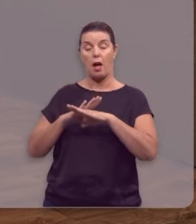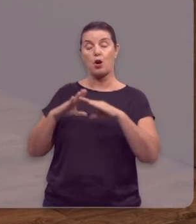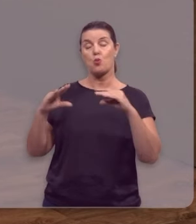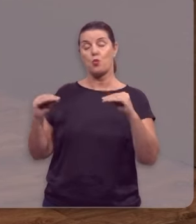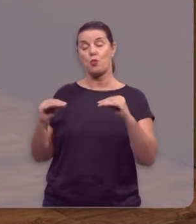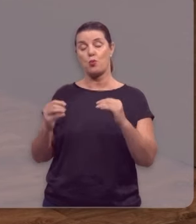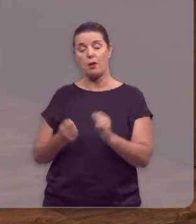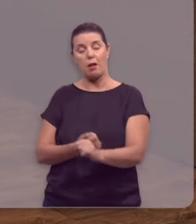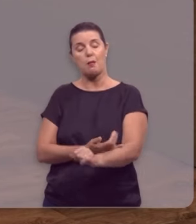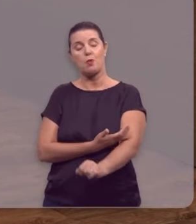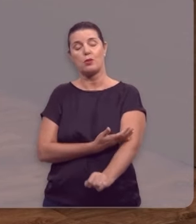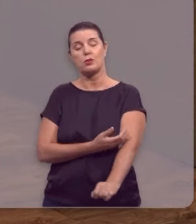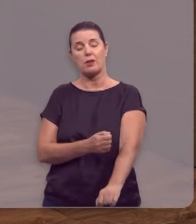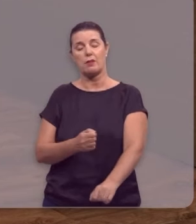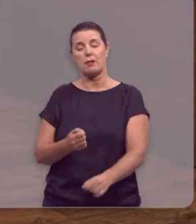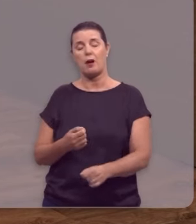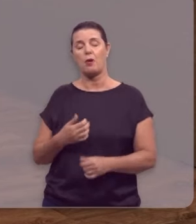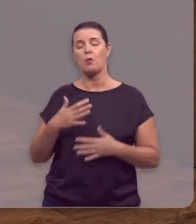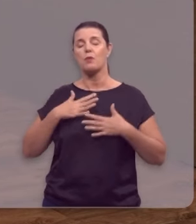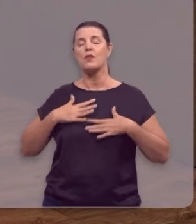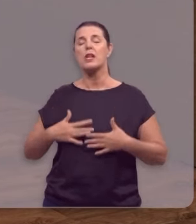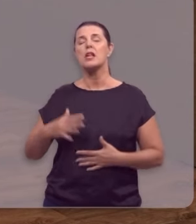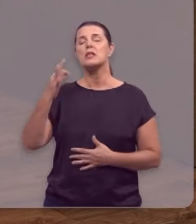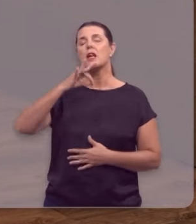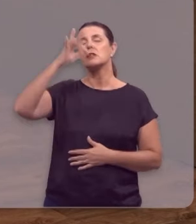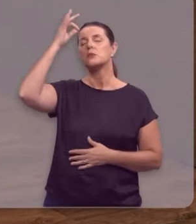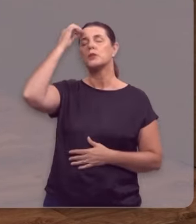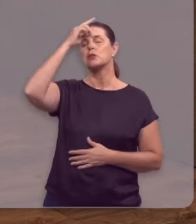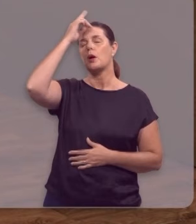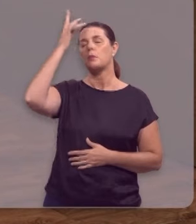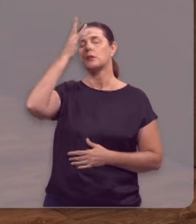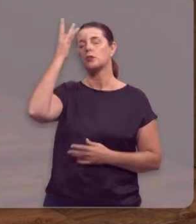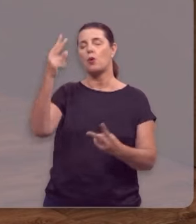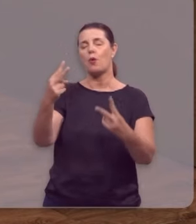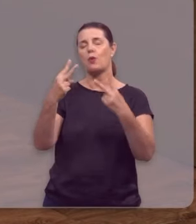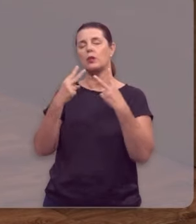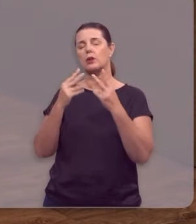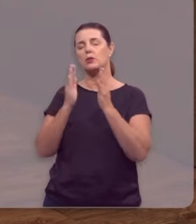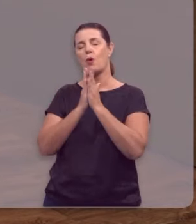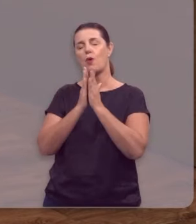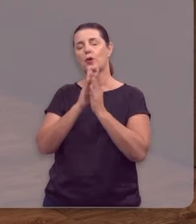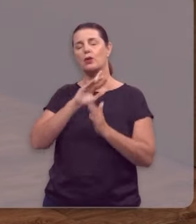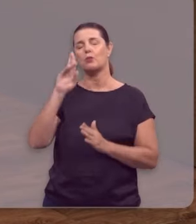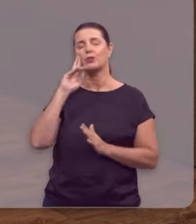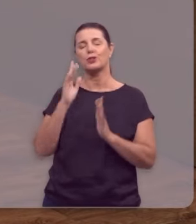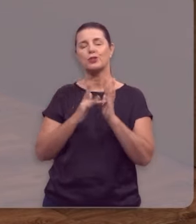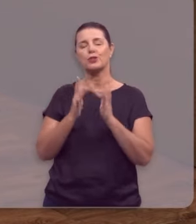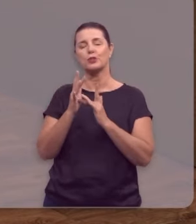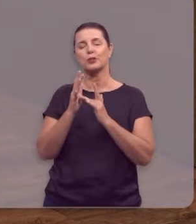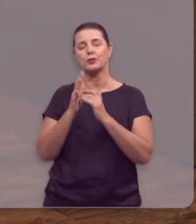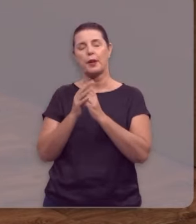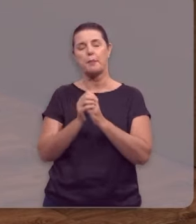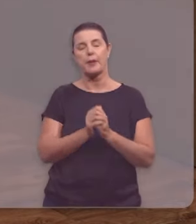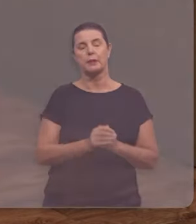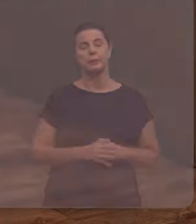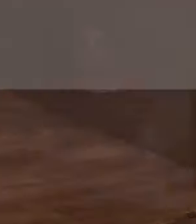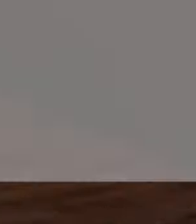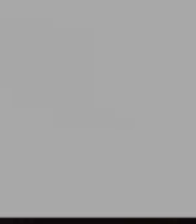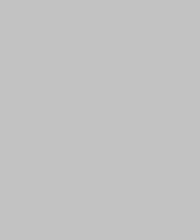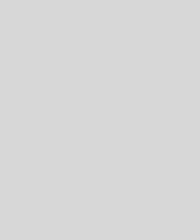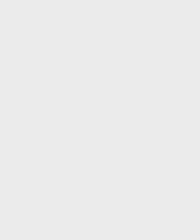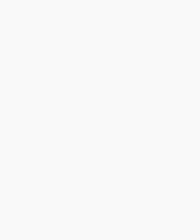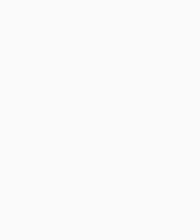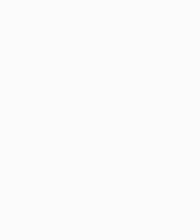emocional, física e espiritual daqueles que estão nos assistindo. Oramos assim em nome de Jesus. Amém.